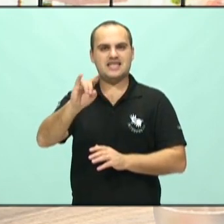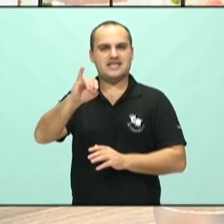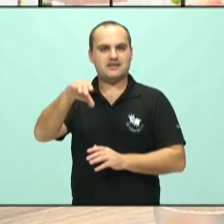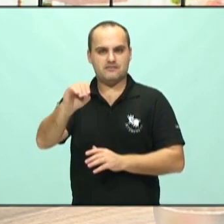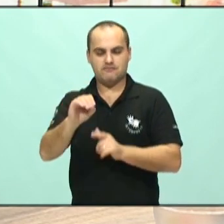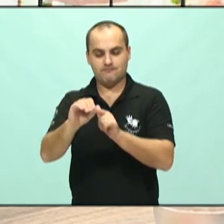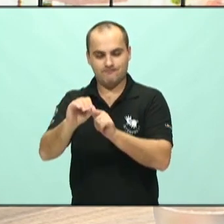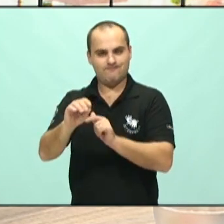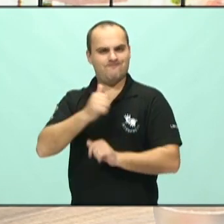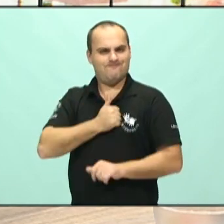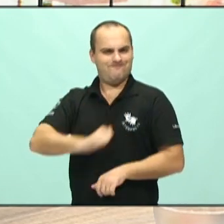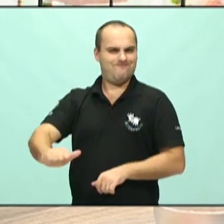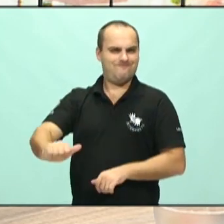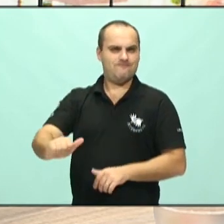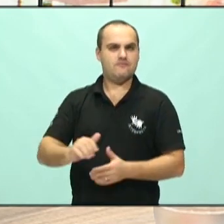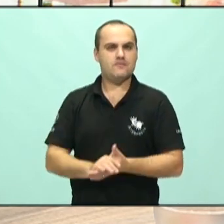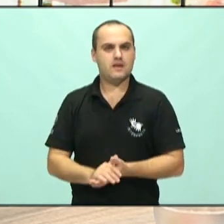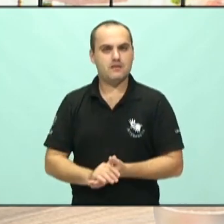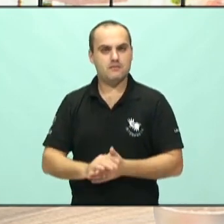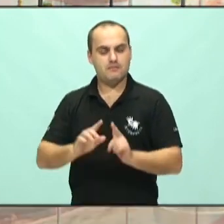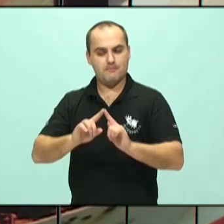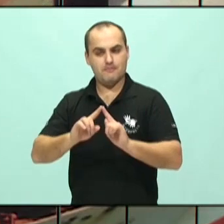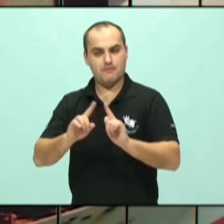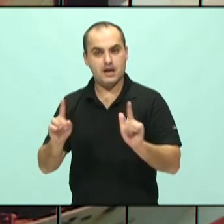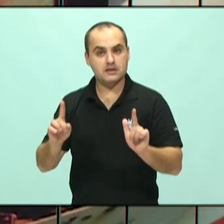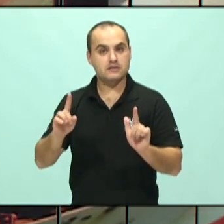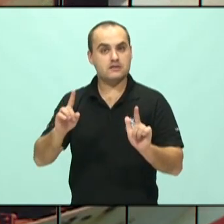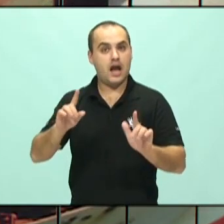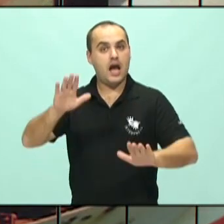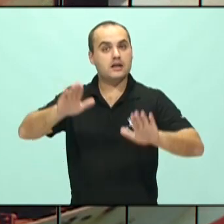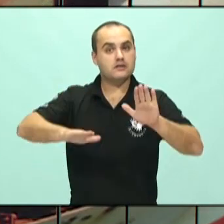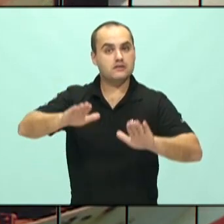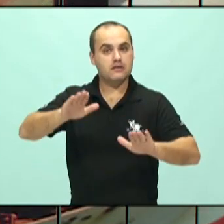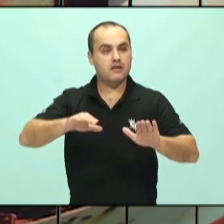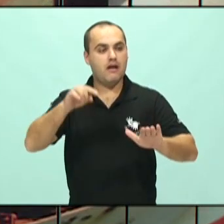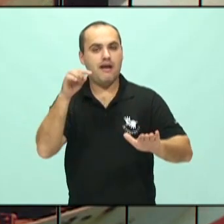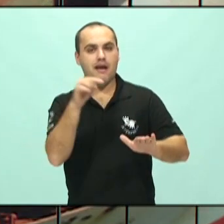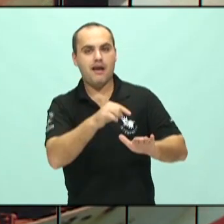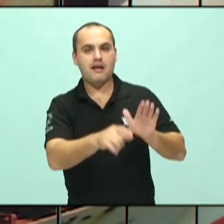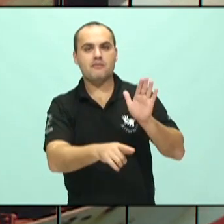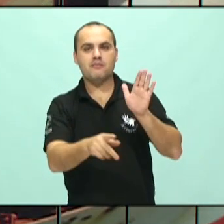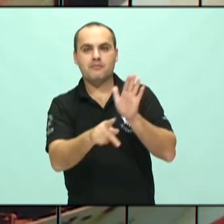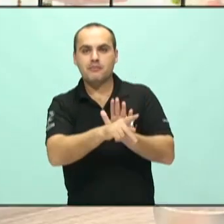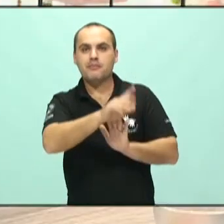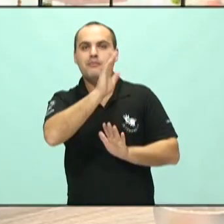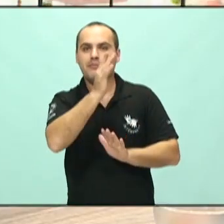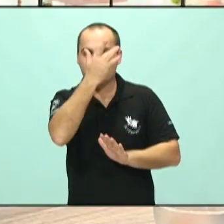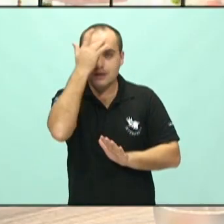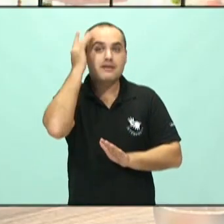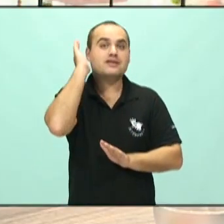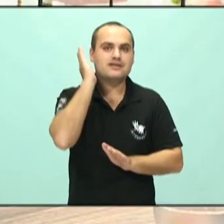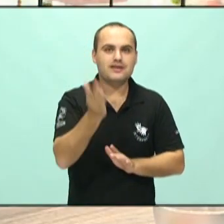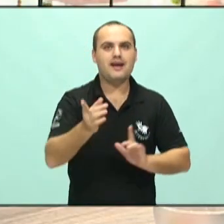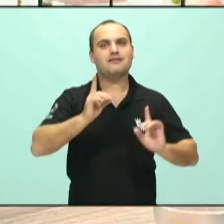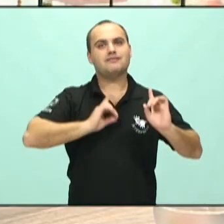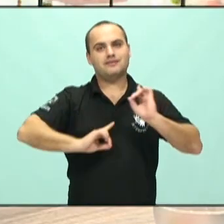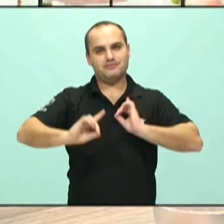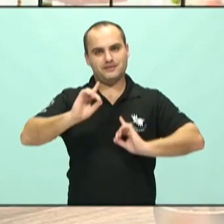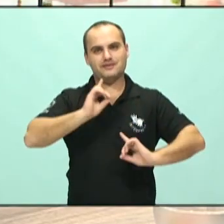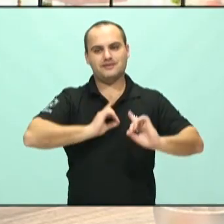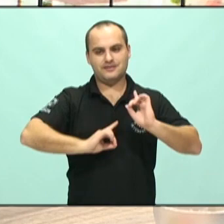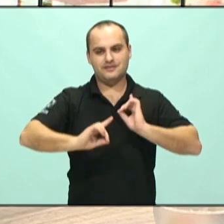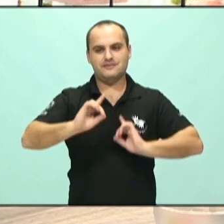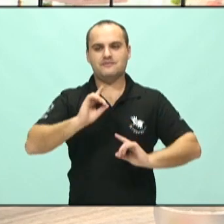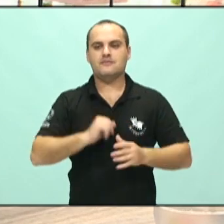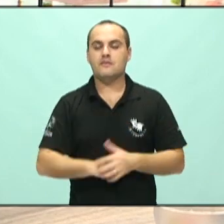muitos casos está associado a quadros depressivos de quem o faz. E aí a gente tem